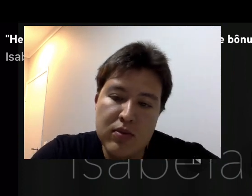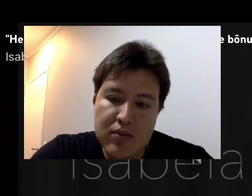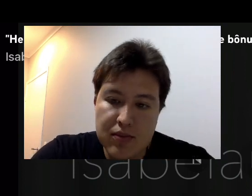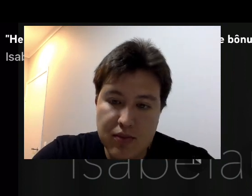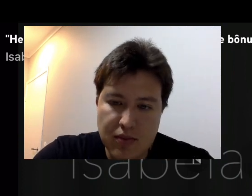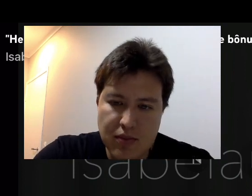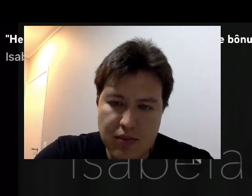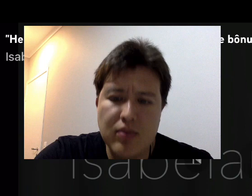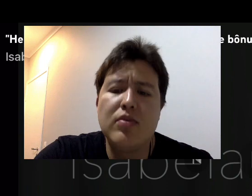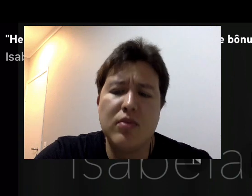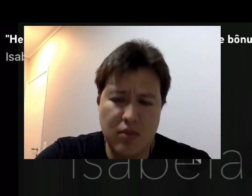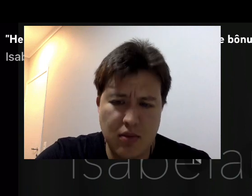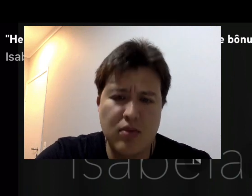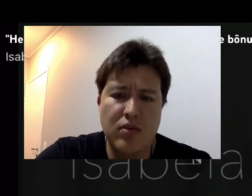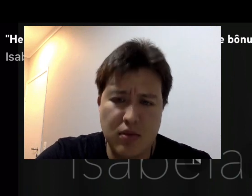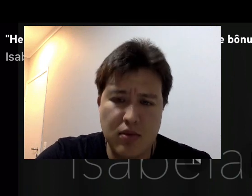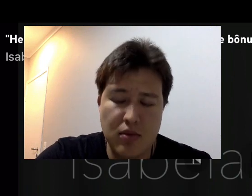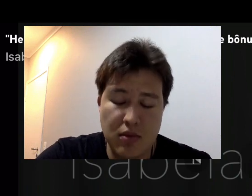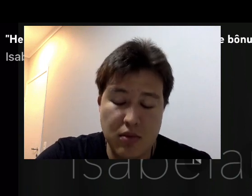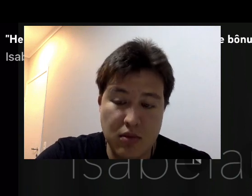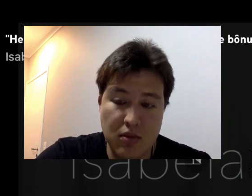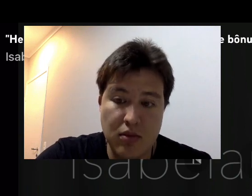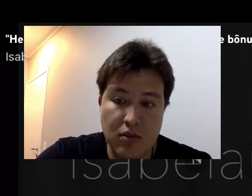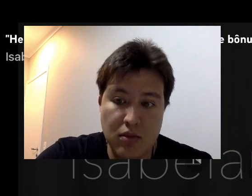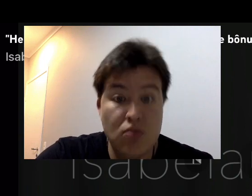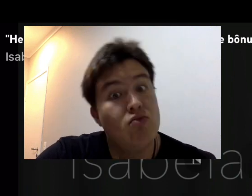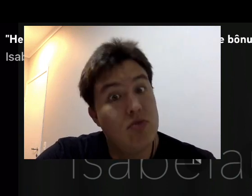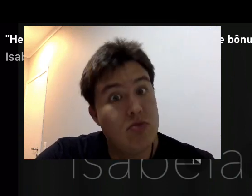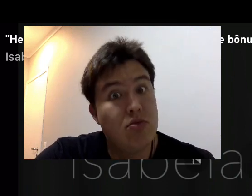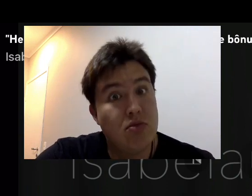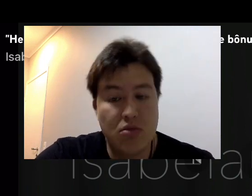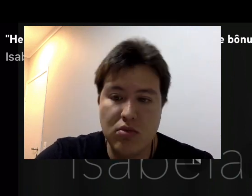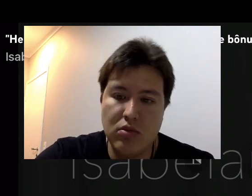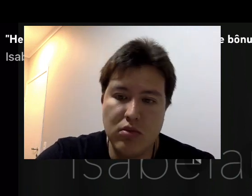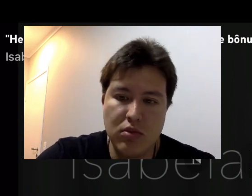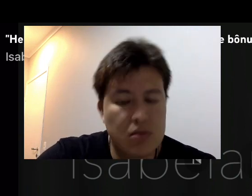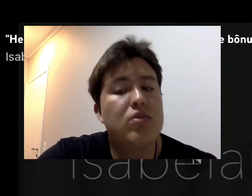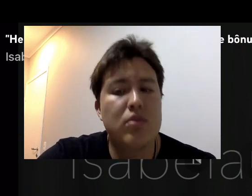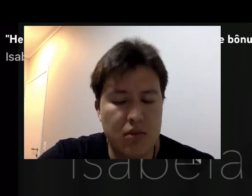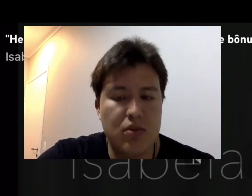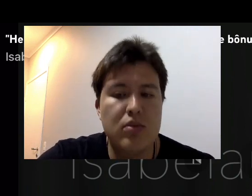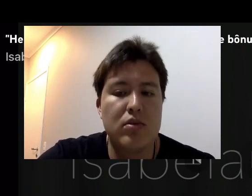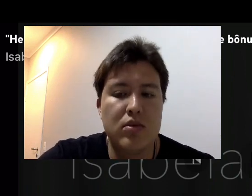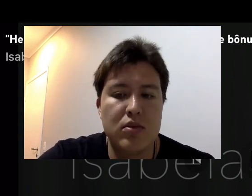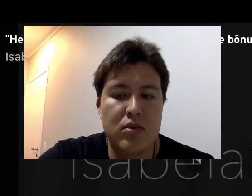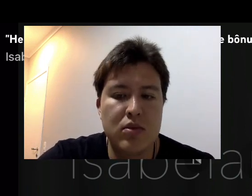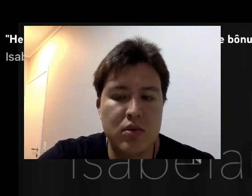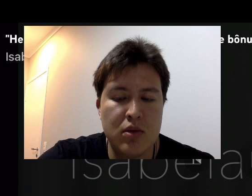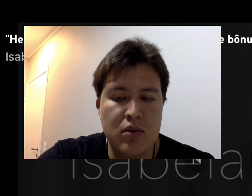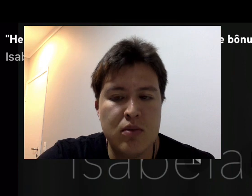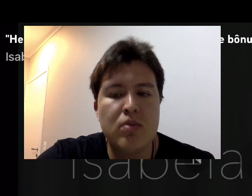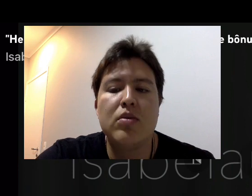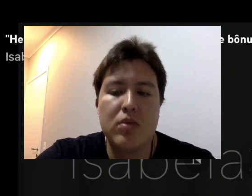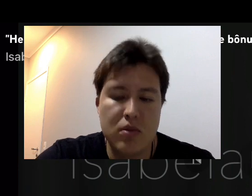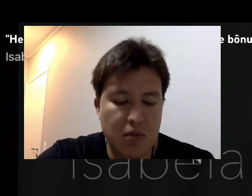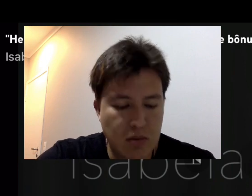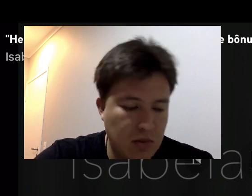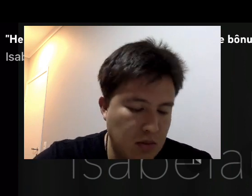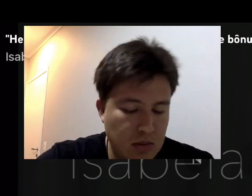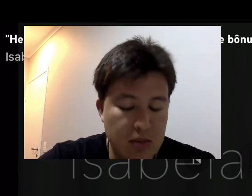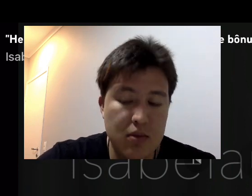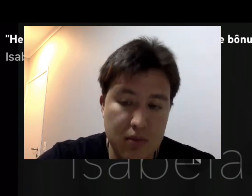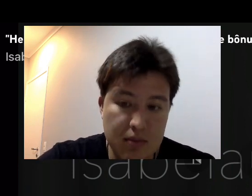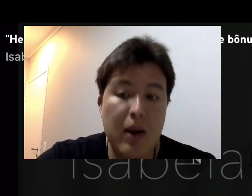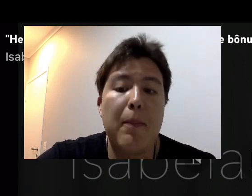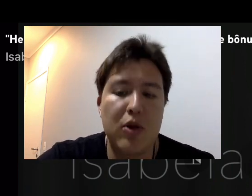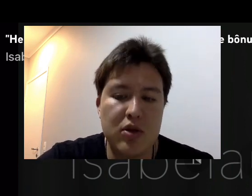Hoje, finalmente, Hereditário entrou na Netflix. Então, finalmente também, eu decidi fazer aquilo que eu